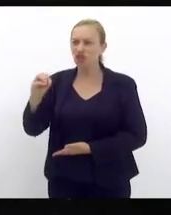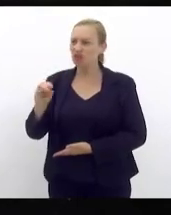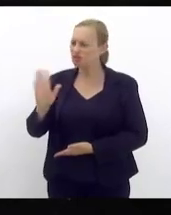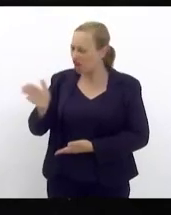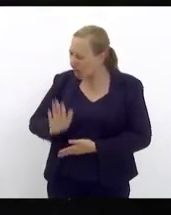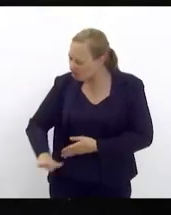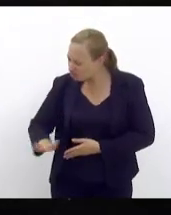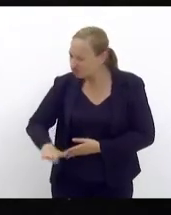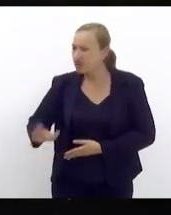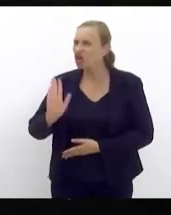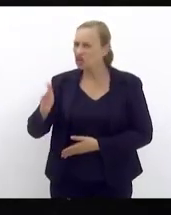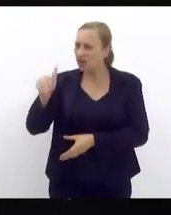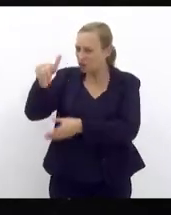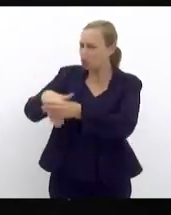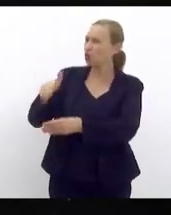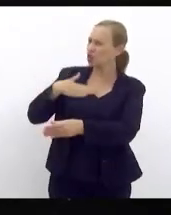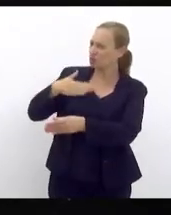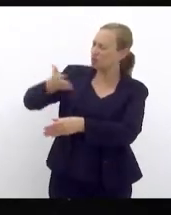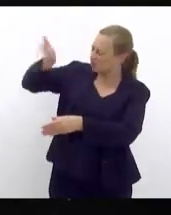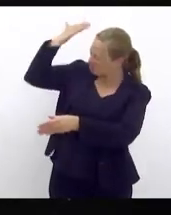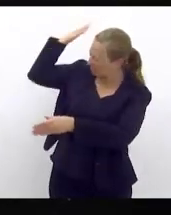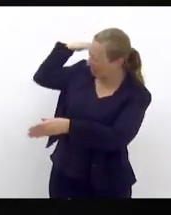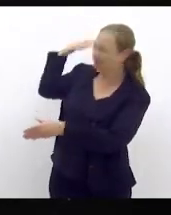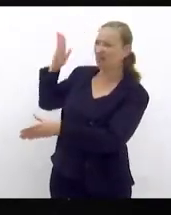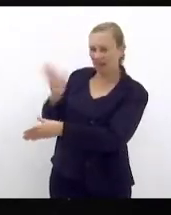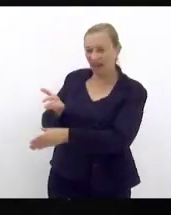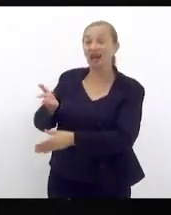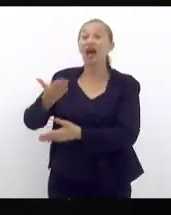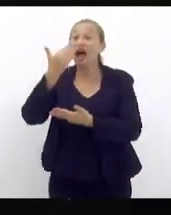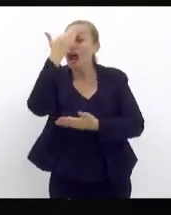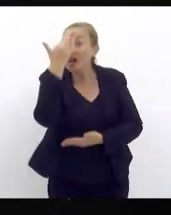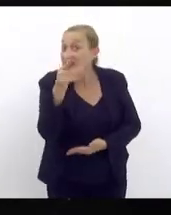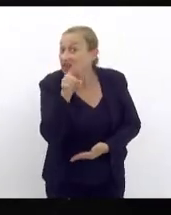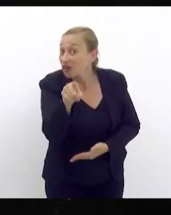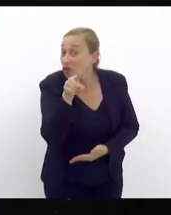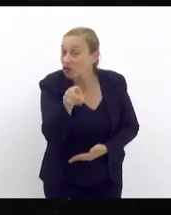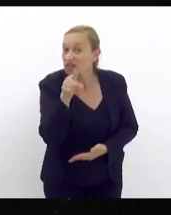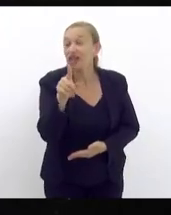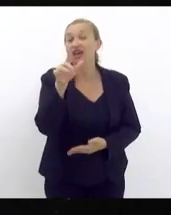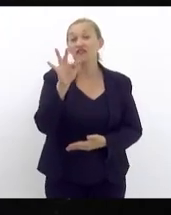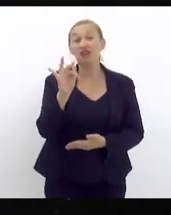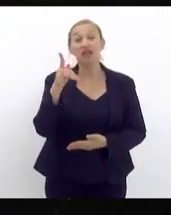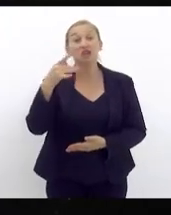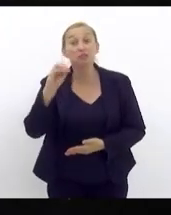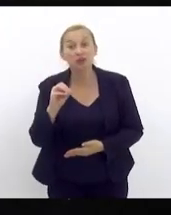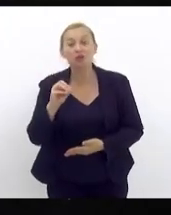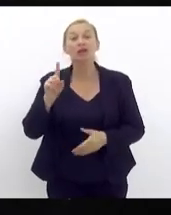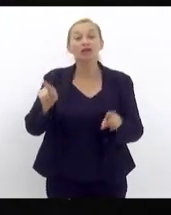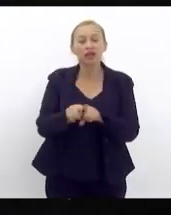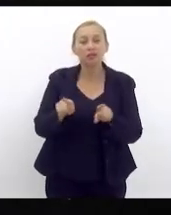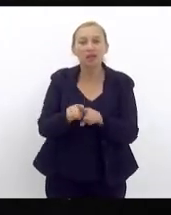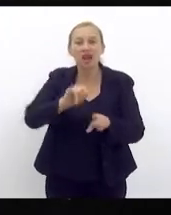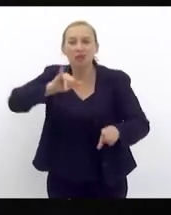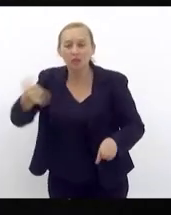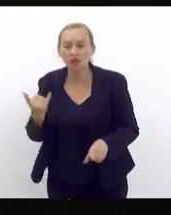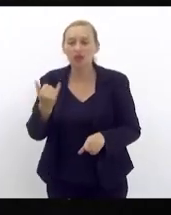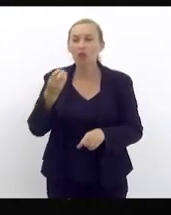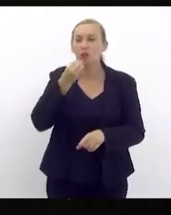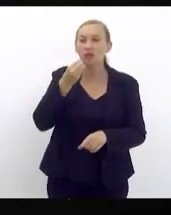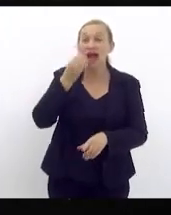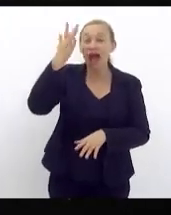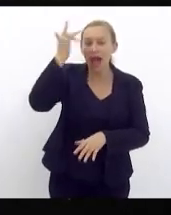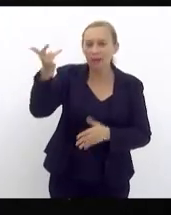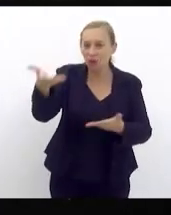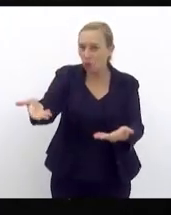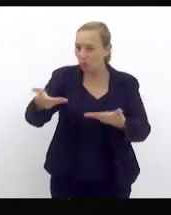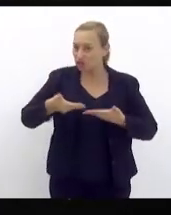já votou em mim na época lá atrás no passado queria agradecer muito a você Felipinho e ao mesmo tempo aproveitar a oportunidade para te convidar amanhã